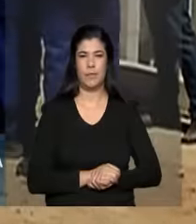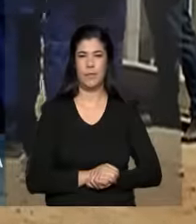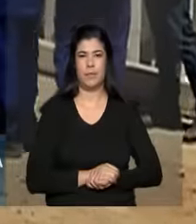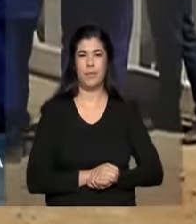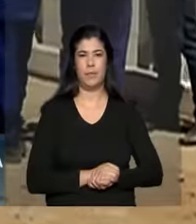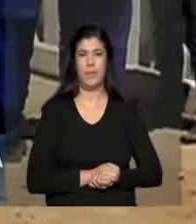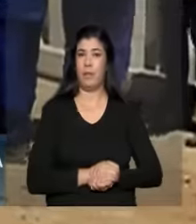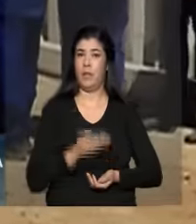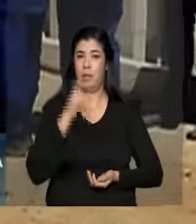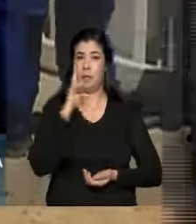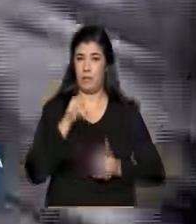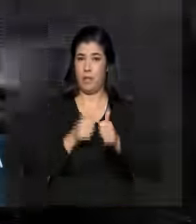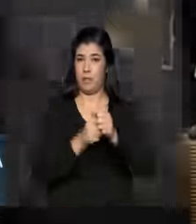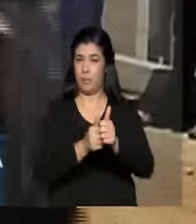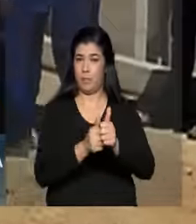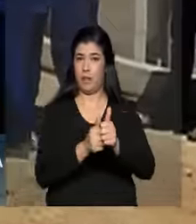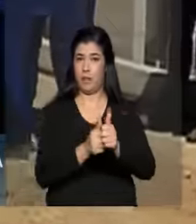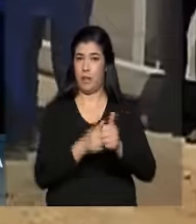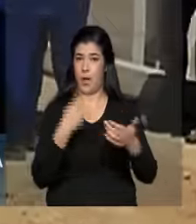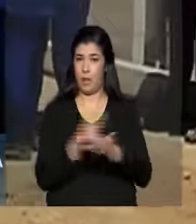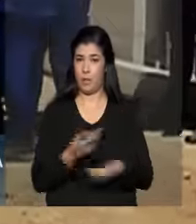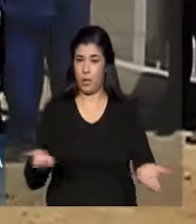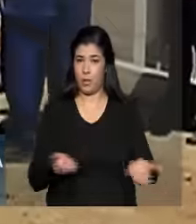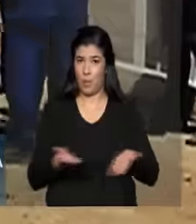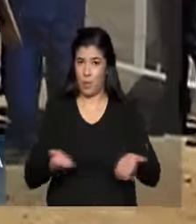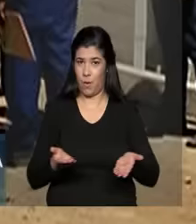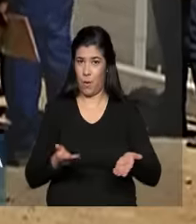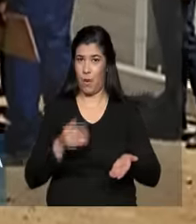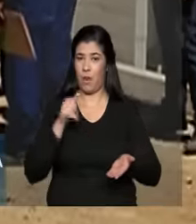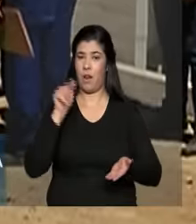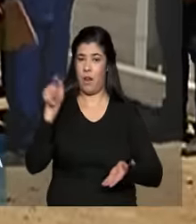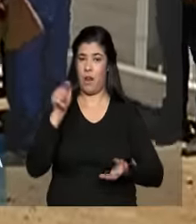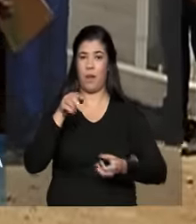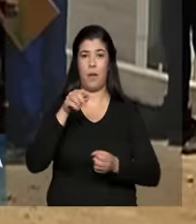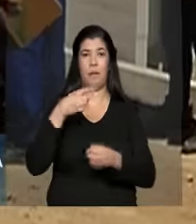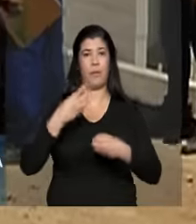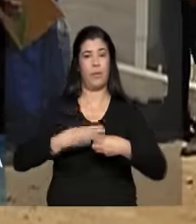São imagens ao vivo que estamos transmitindo de Cabrobó, Pernambuco.